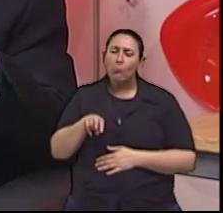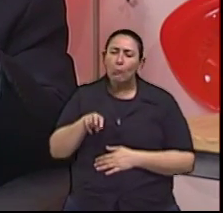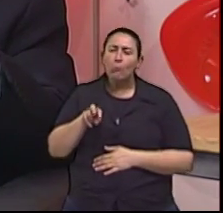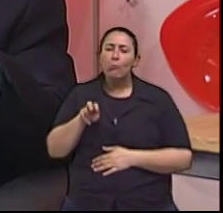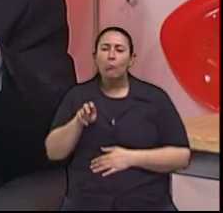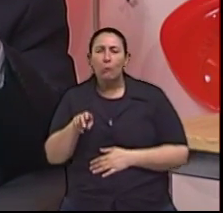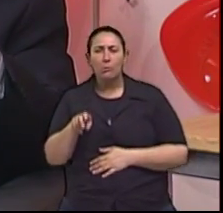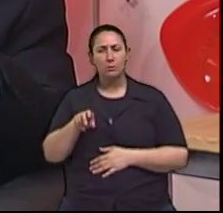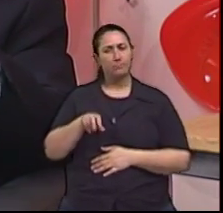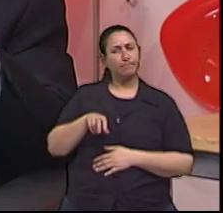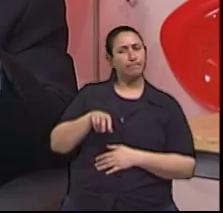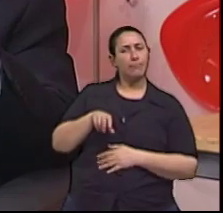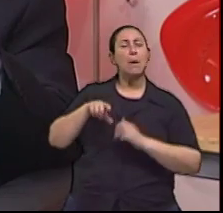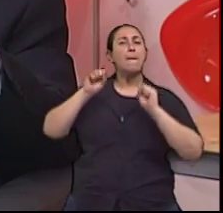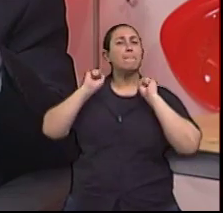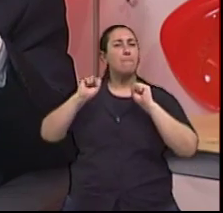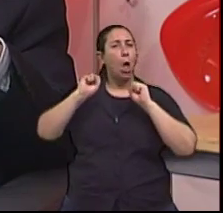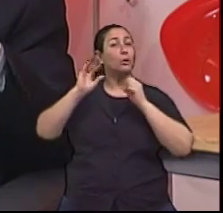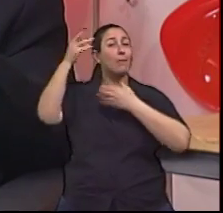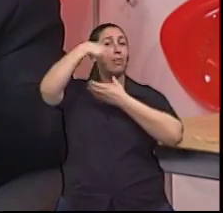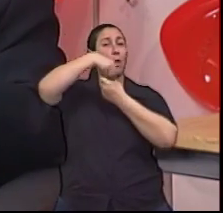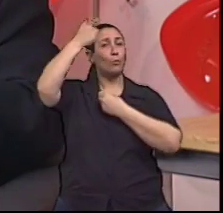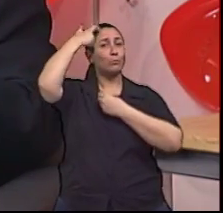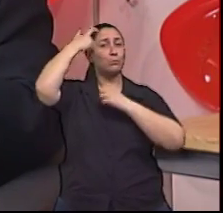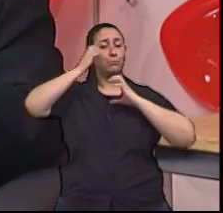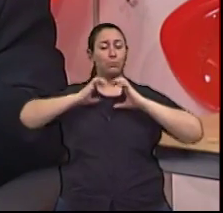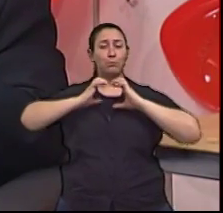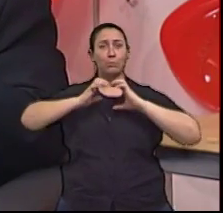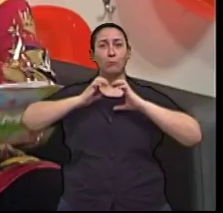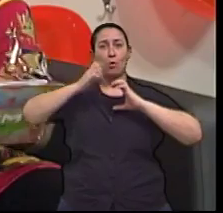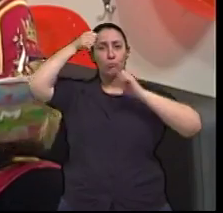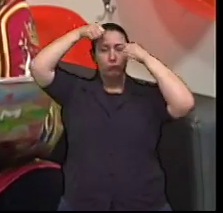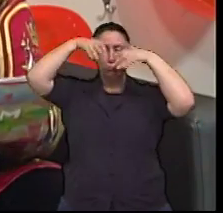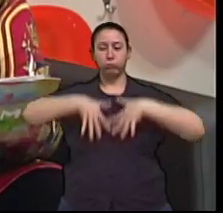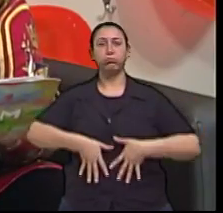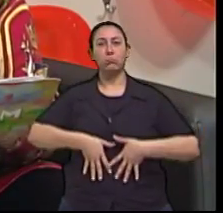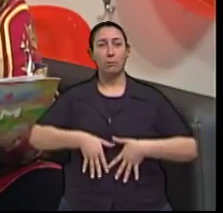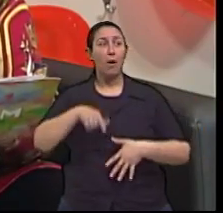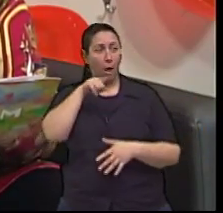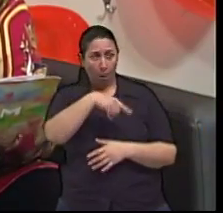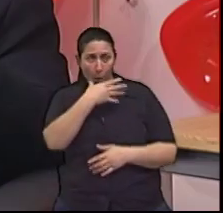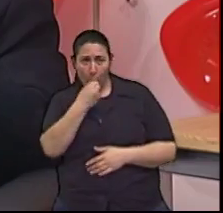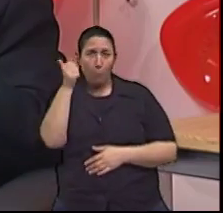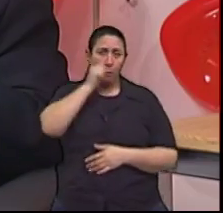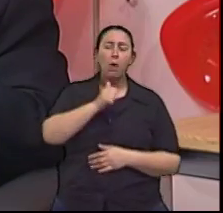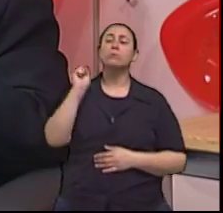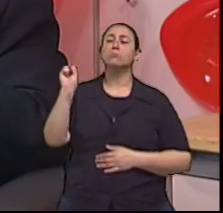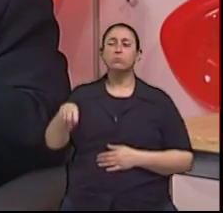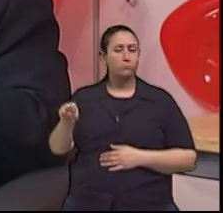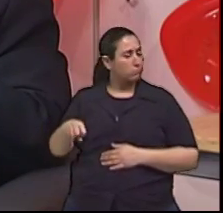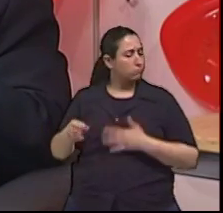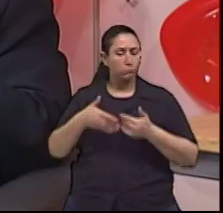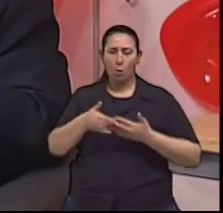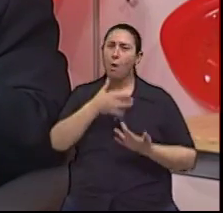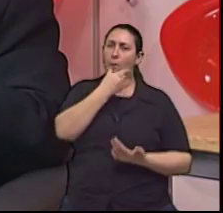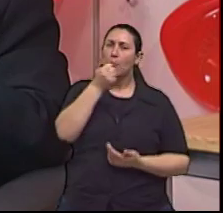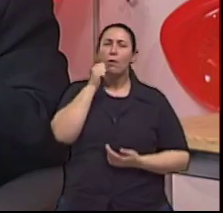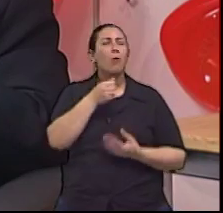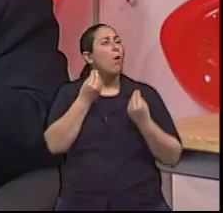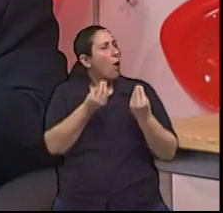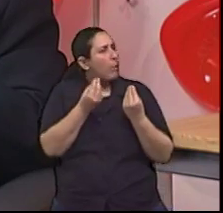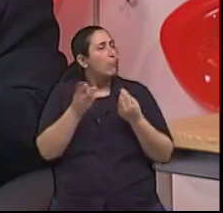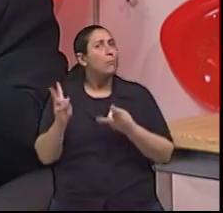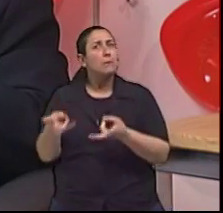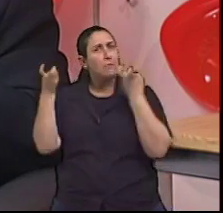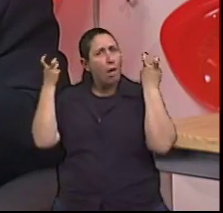provavelmente, neurológica e tem que ser avaliada. E isso em homens e mulheres? Homens e mulheres. E é uma característica tão visível, né,